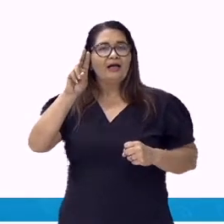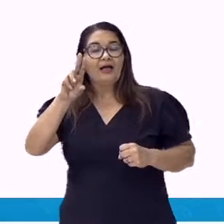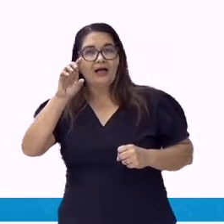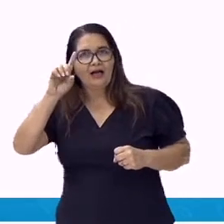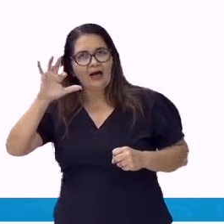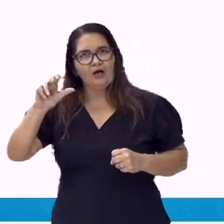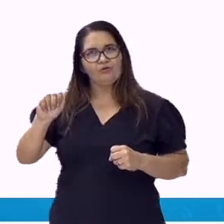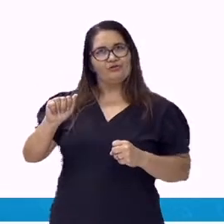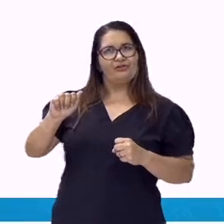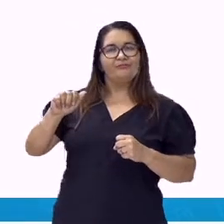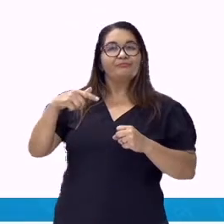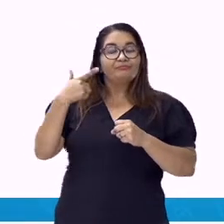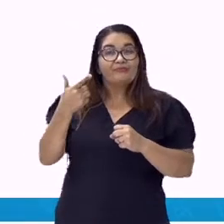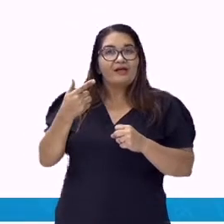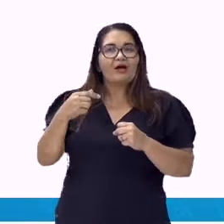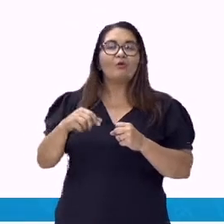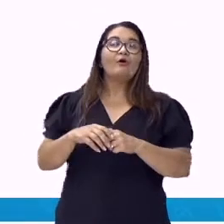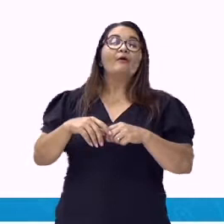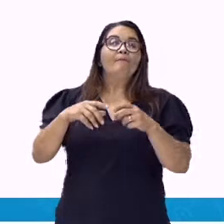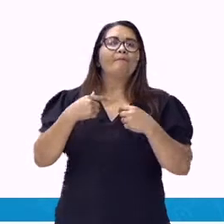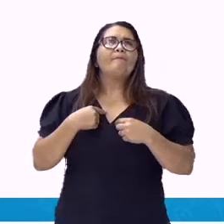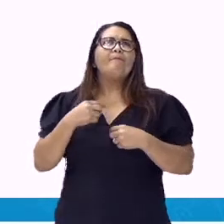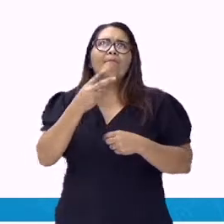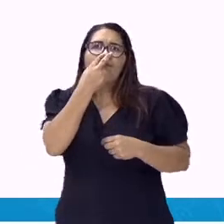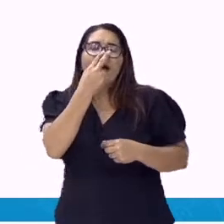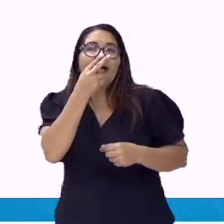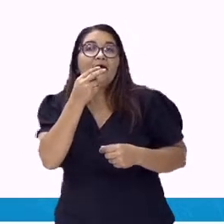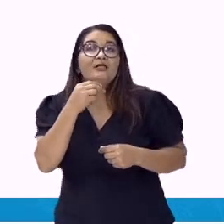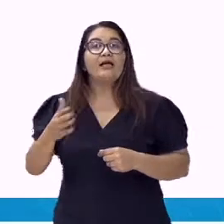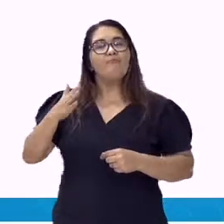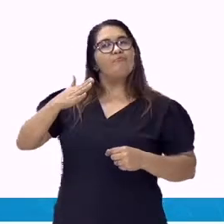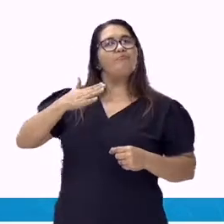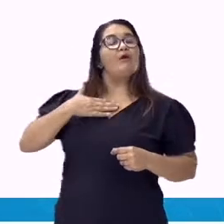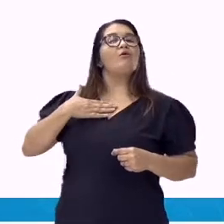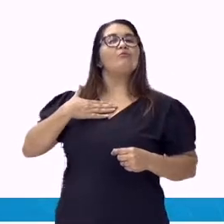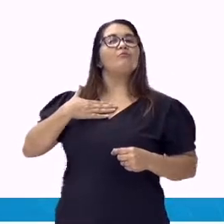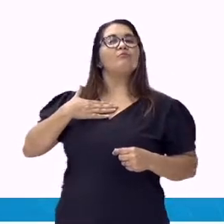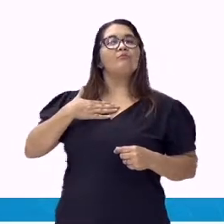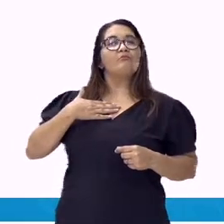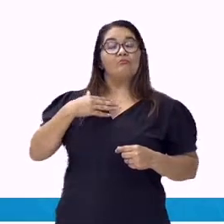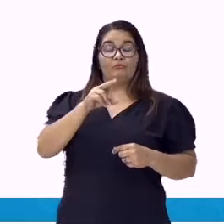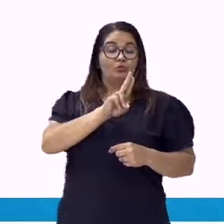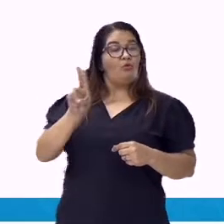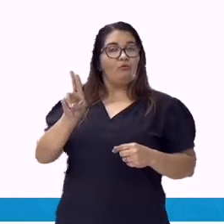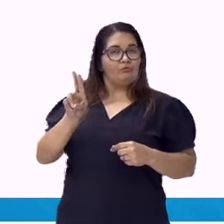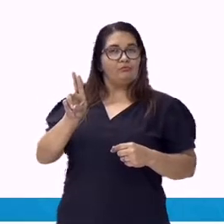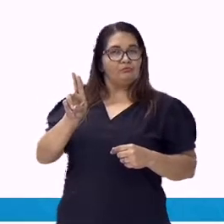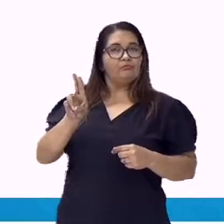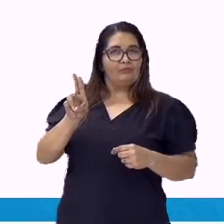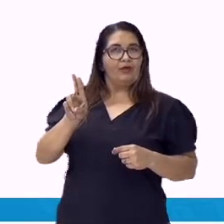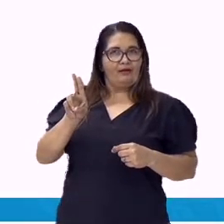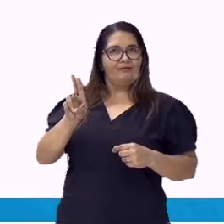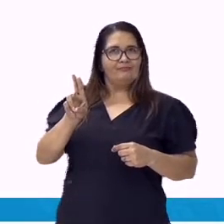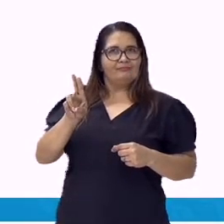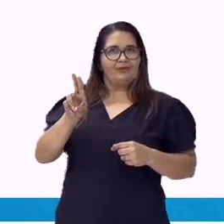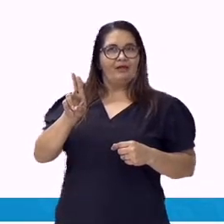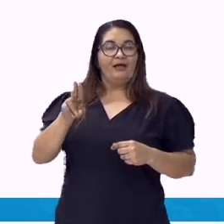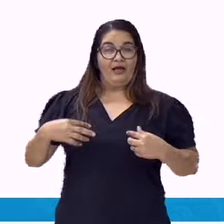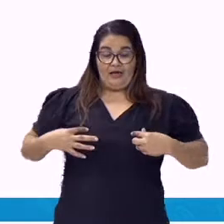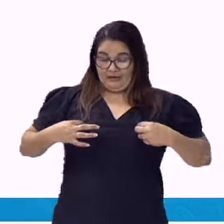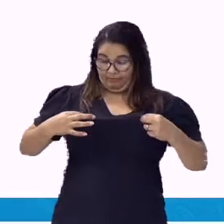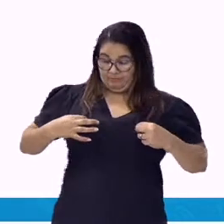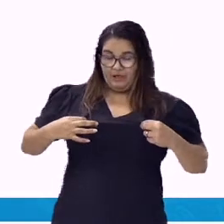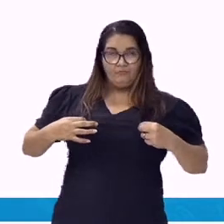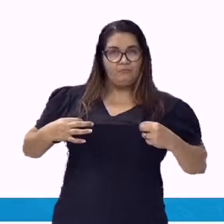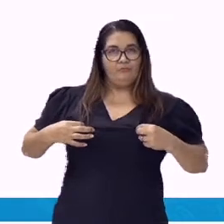e aprendemos que eles indicam a ideia de posse. Exemplo, meu nome é Débora. Essa blusa